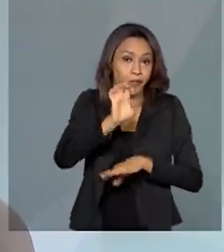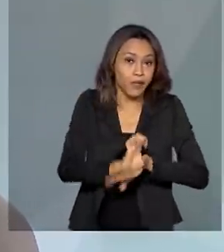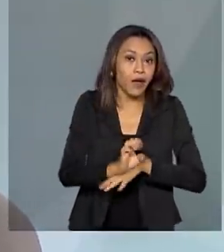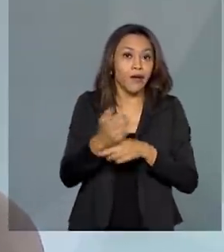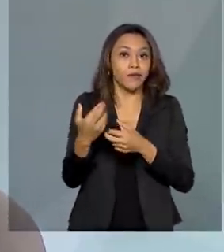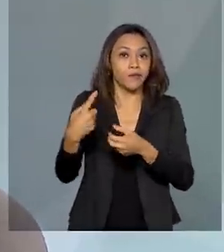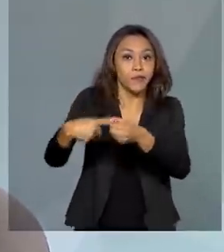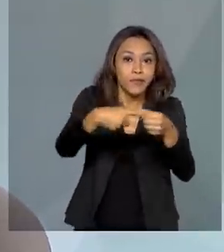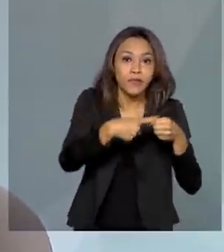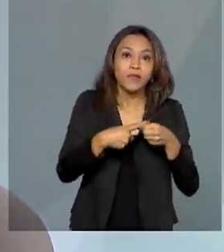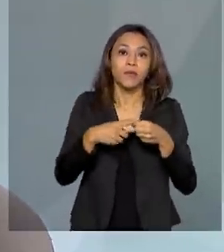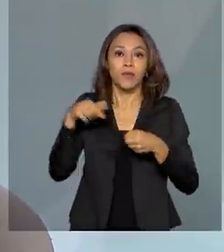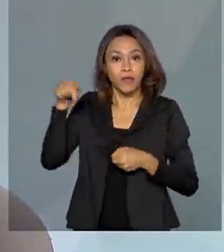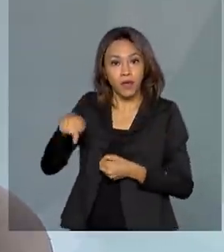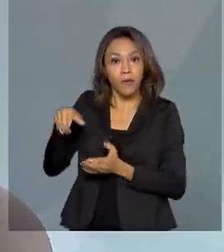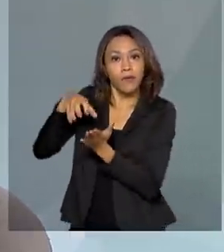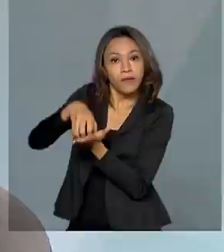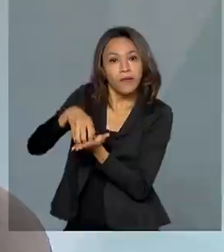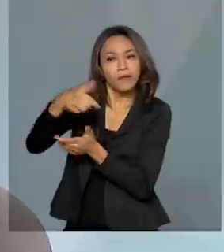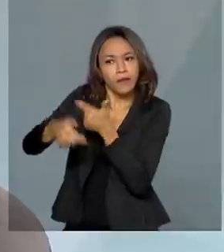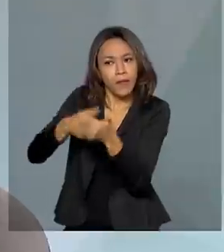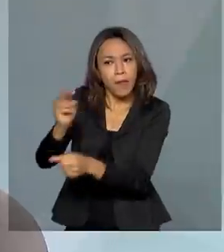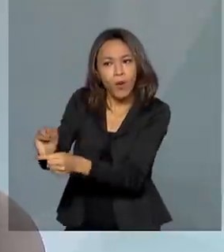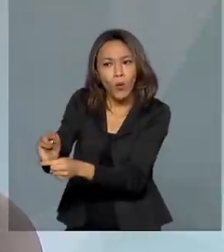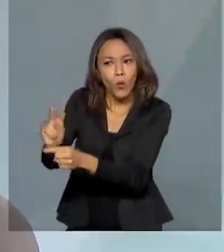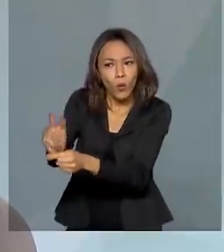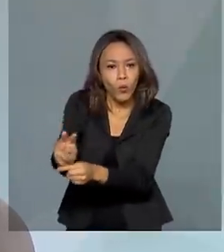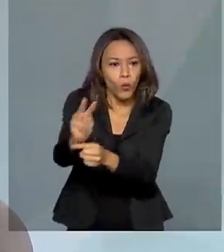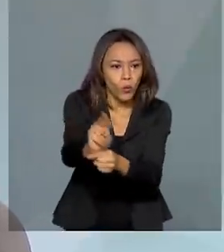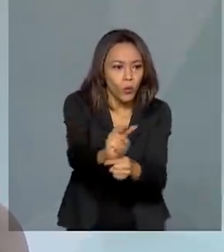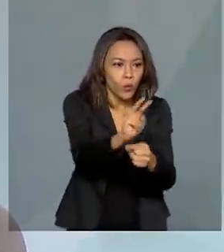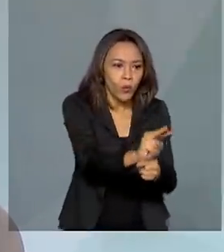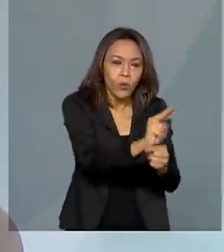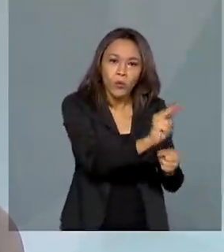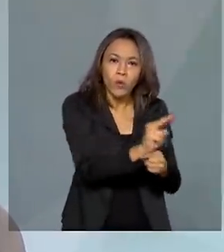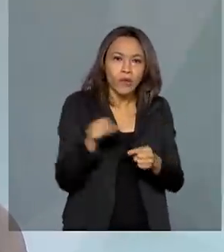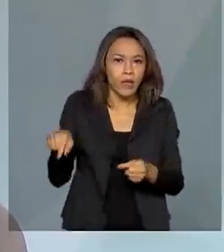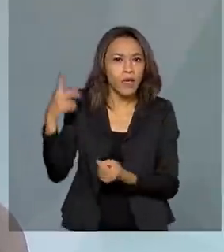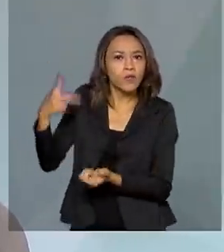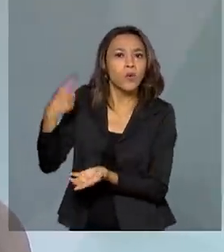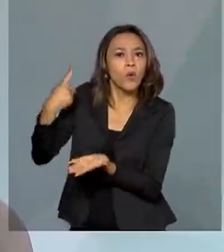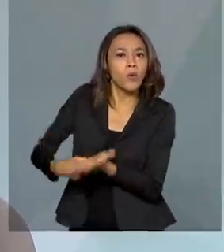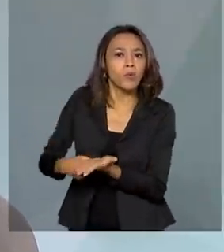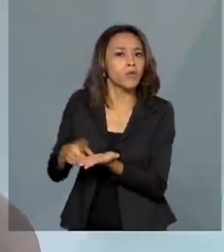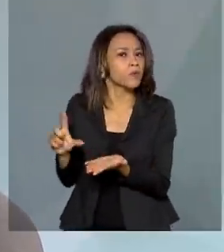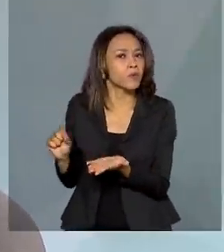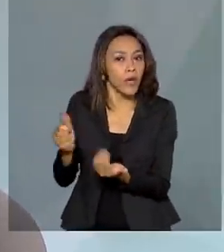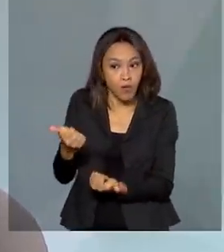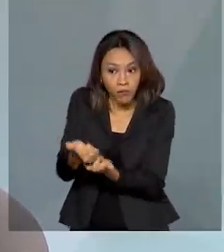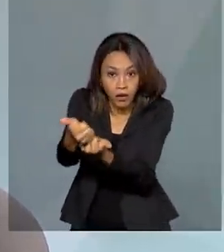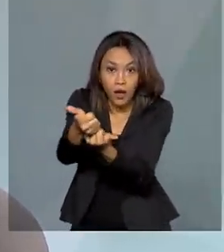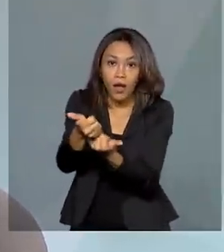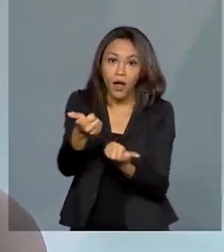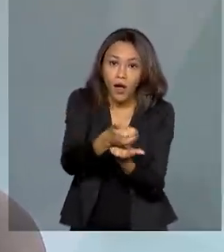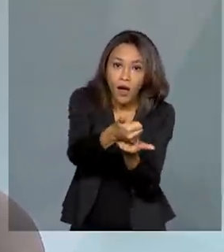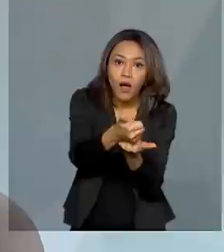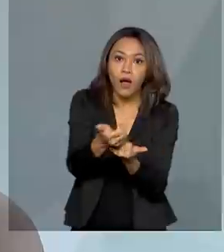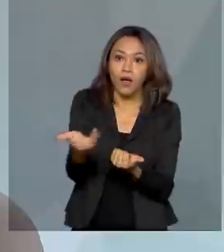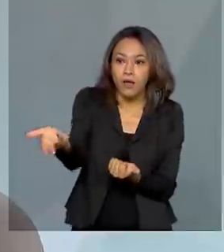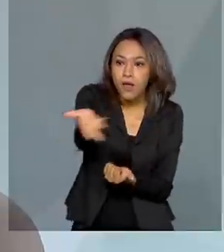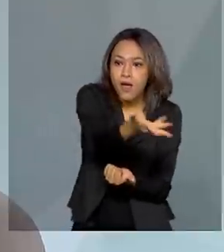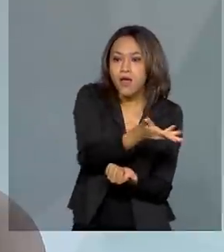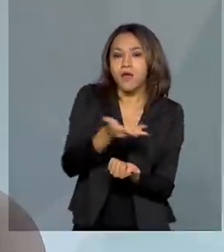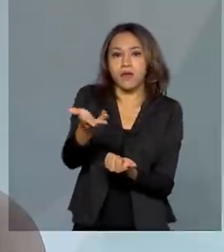o IFAM trabalha na preservação e ele tem como obrigação até apoiar essas entidades,